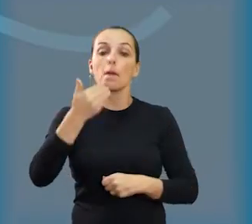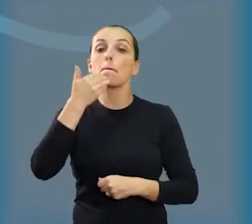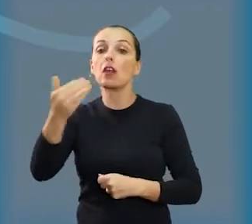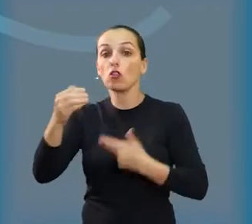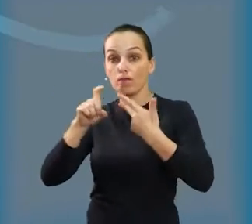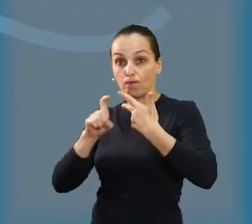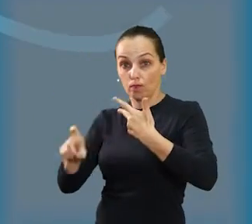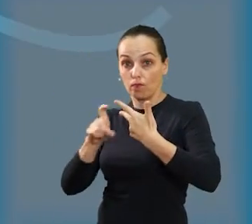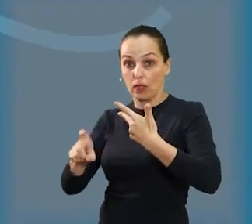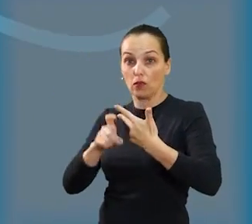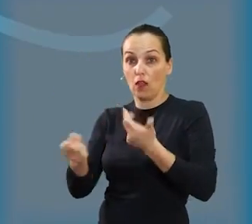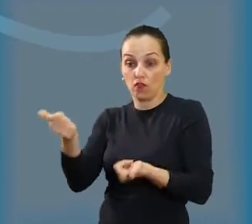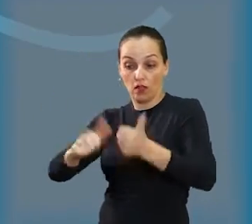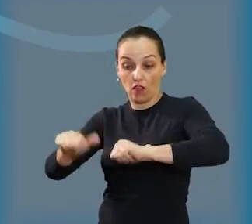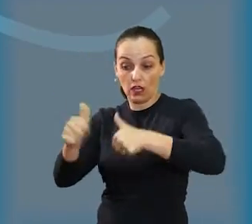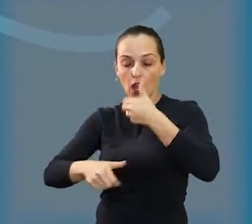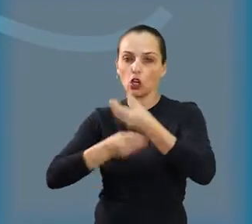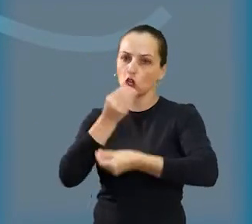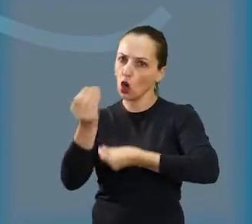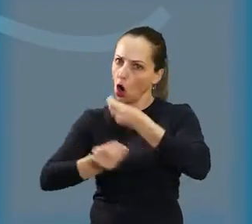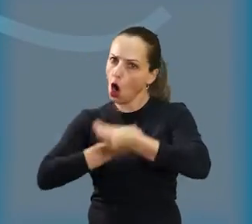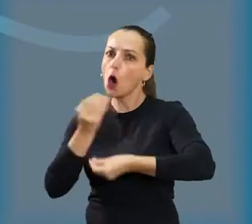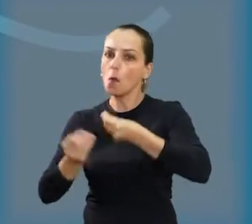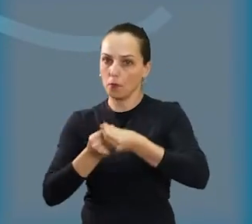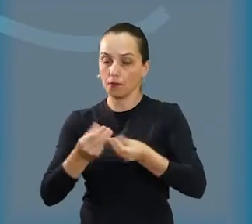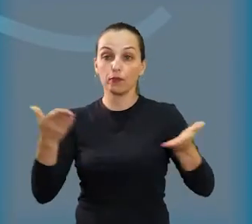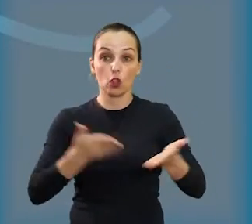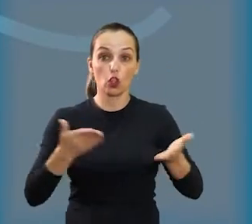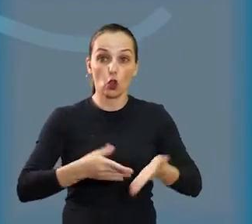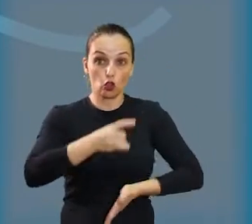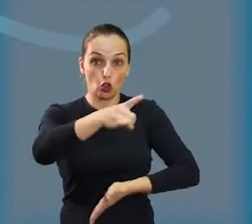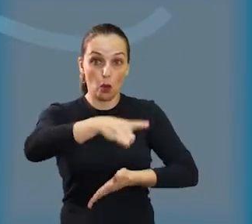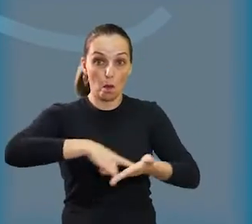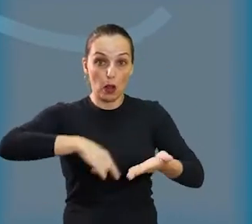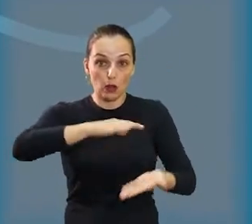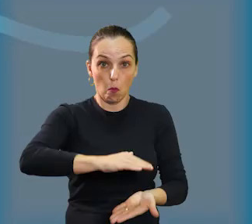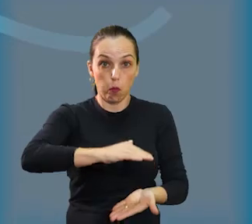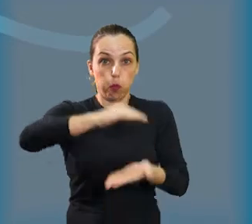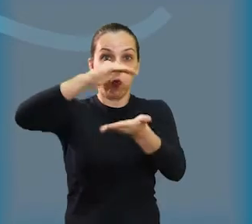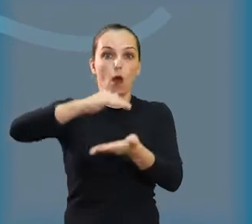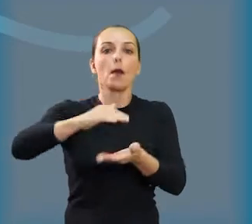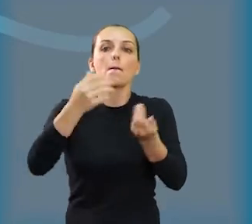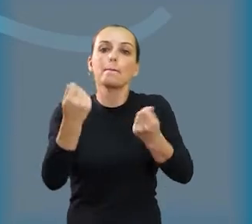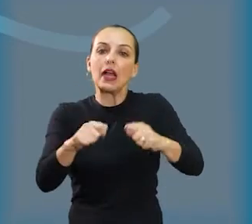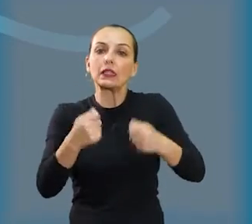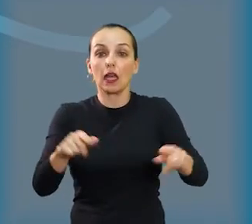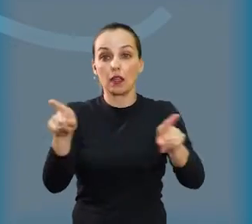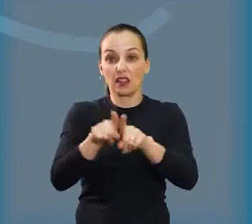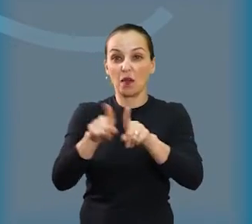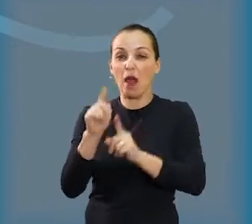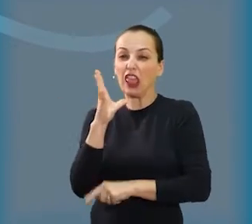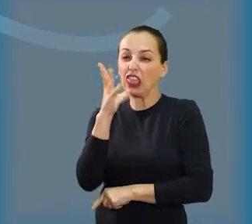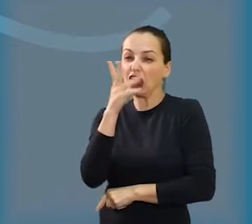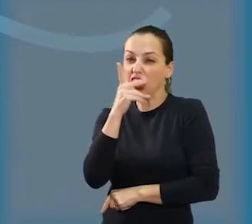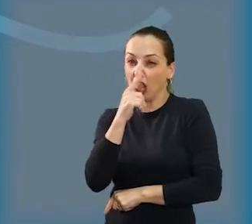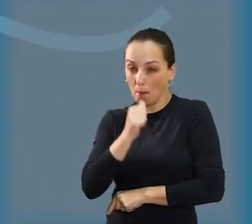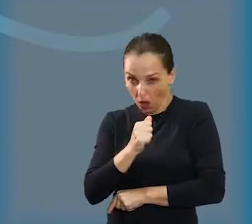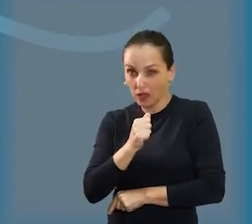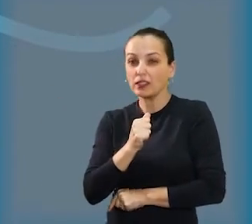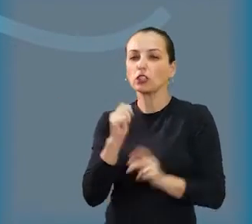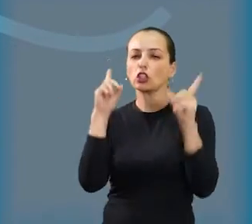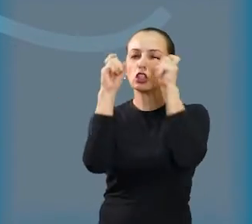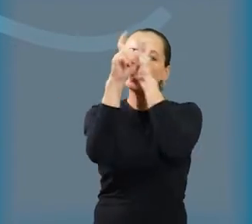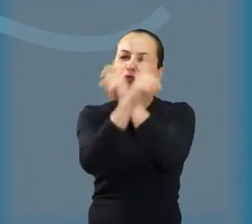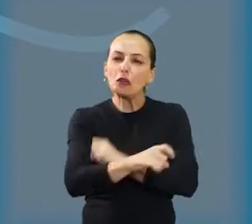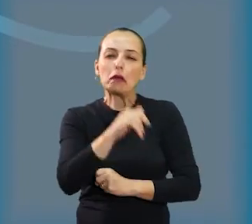de desburocratizar os pedidos de zeladoria de nossa cidade. Hoje, muitos dos documentos são solicitados, além de